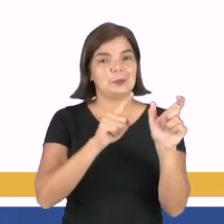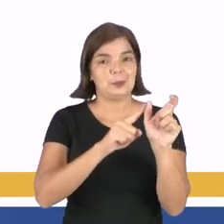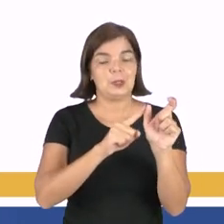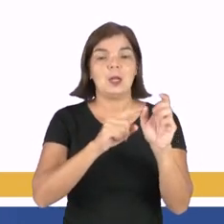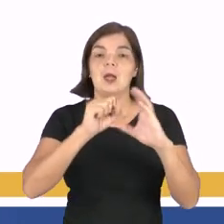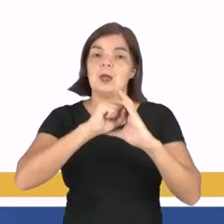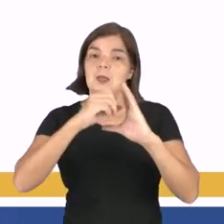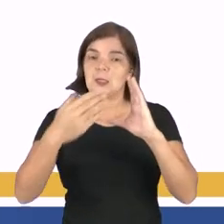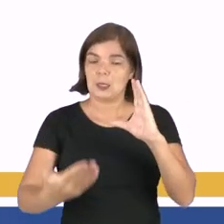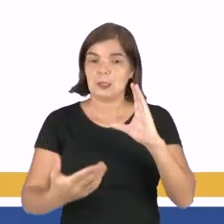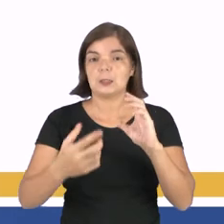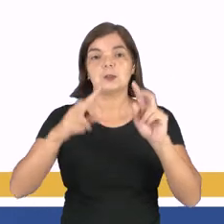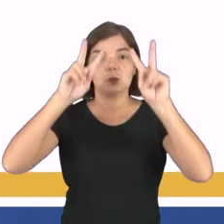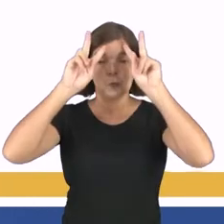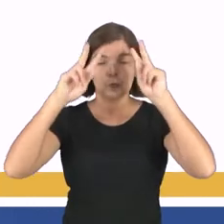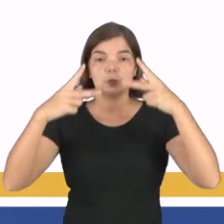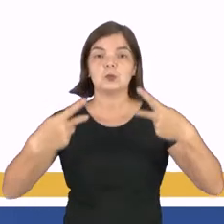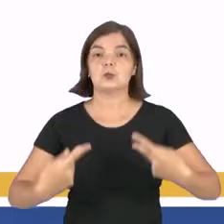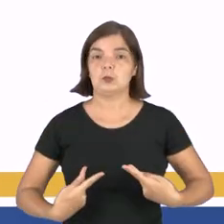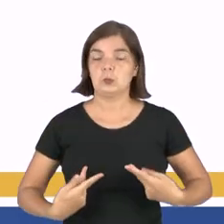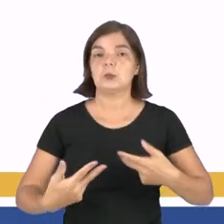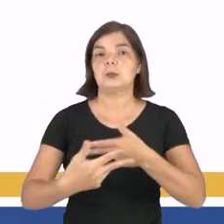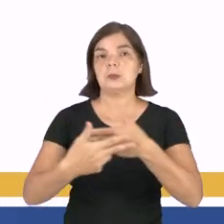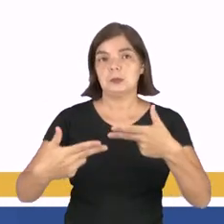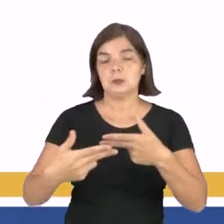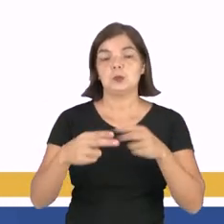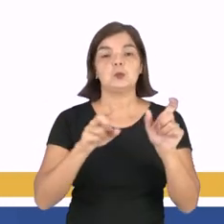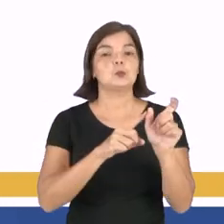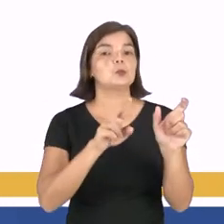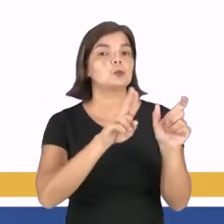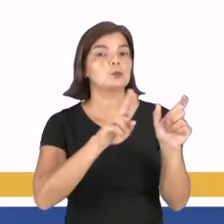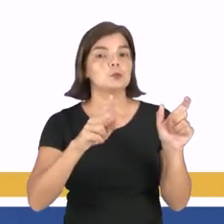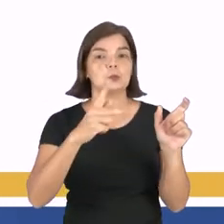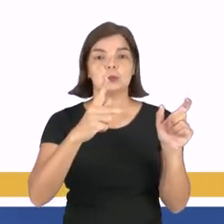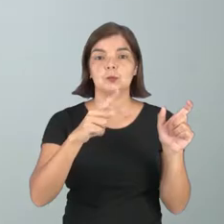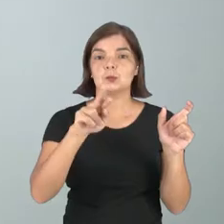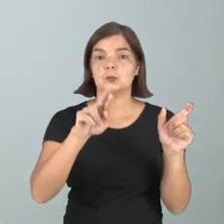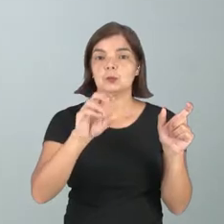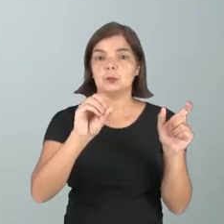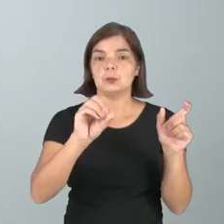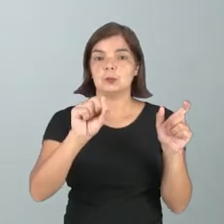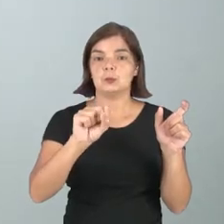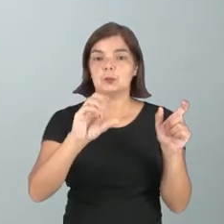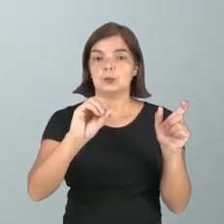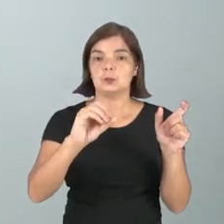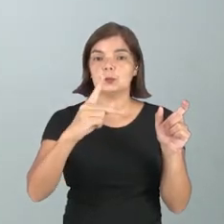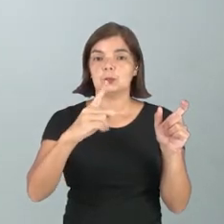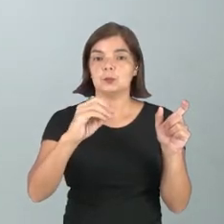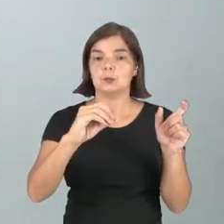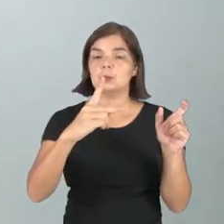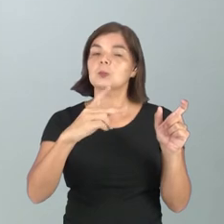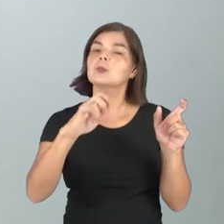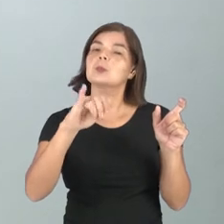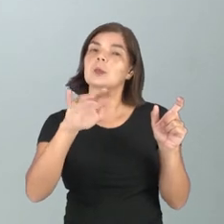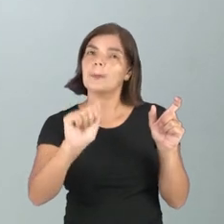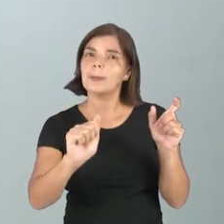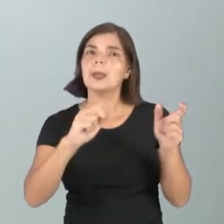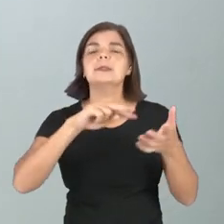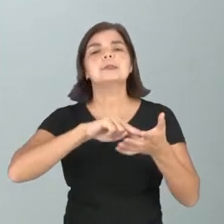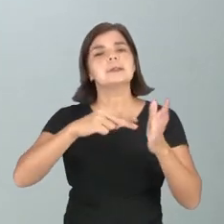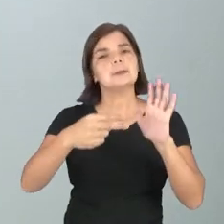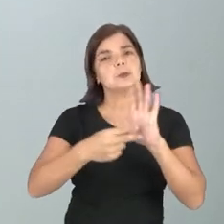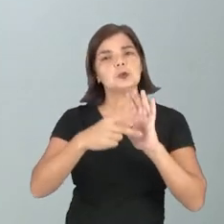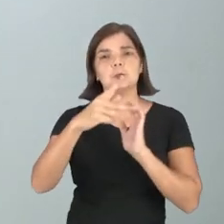inanimados. Eu chamo esse recurso expressivo de prosopopeia. A prosopopeia também é chamada de